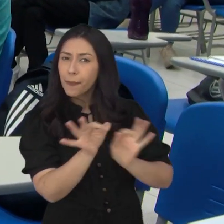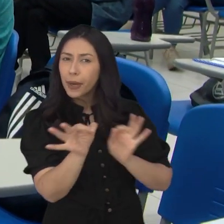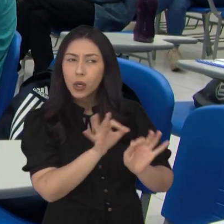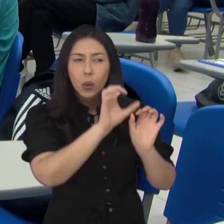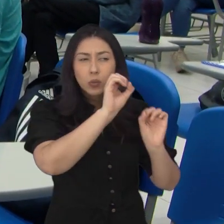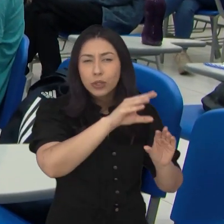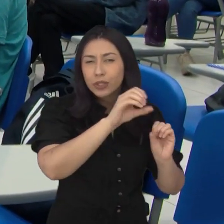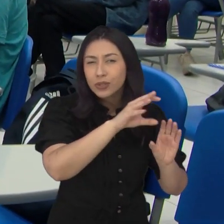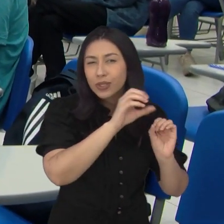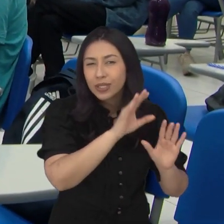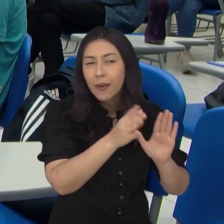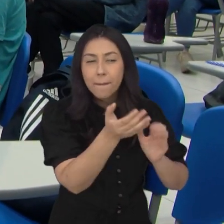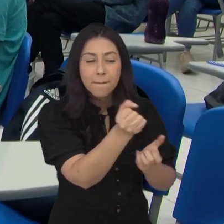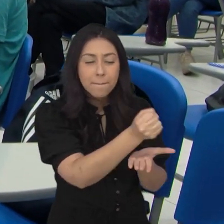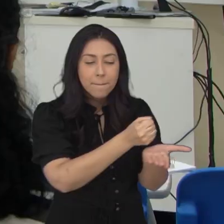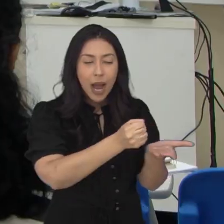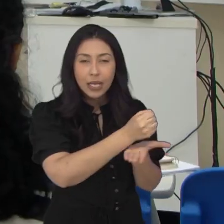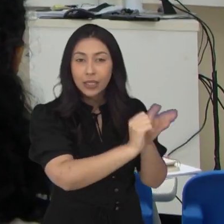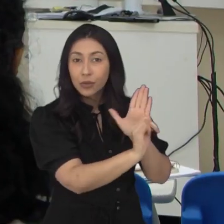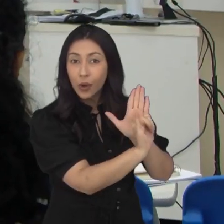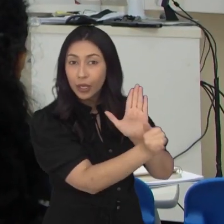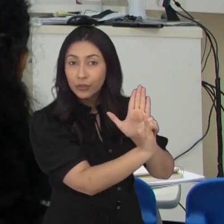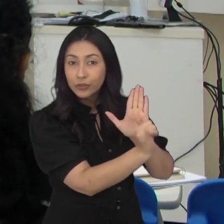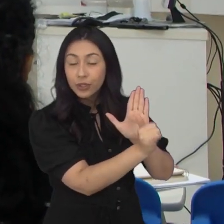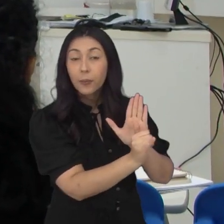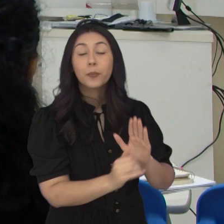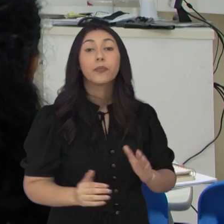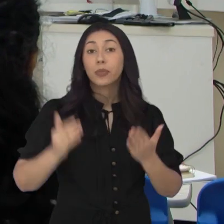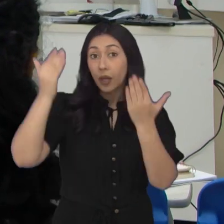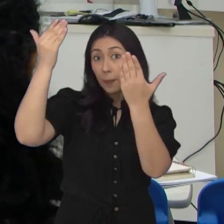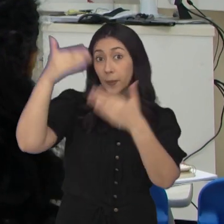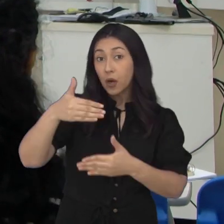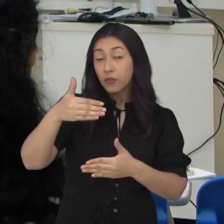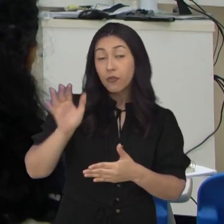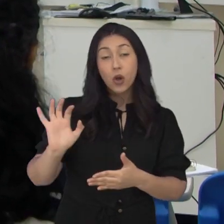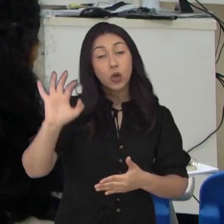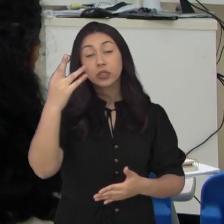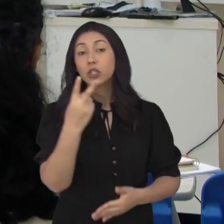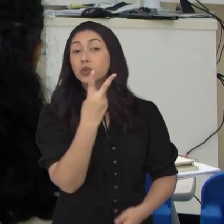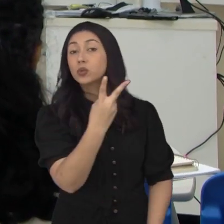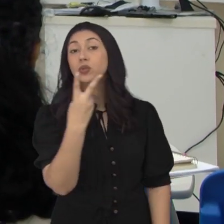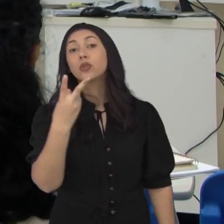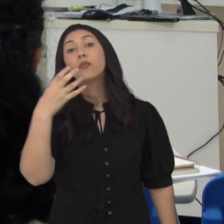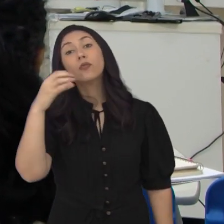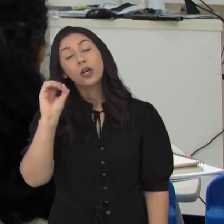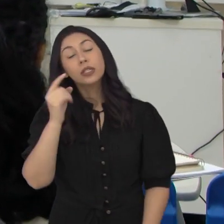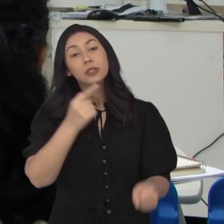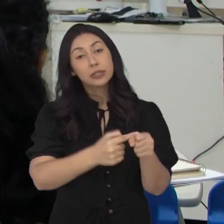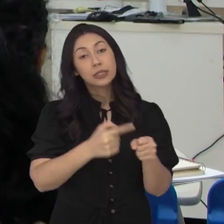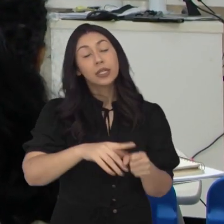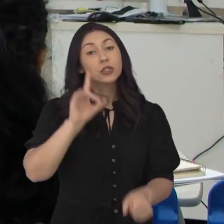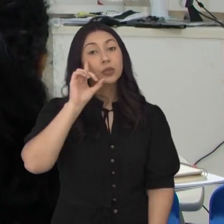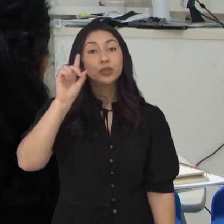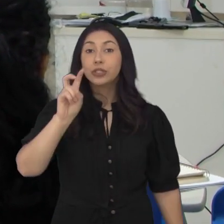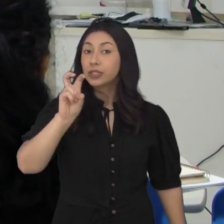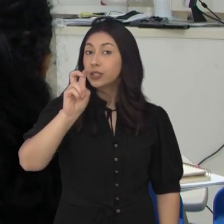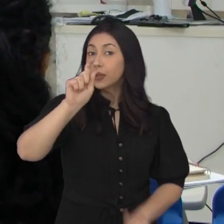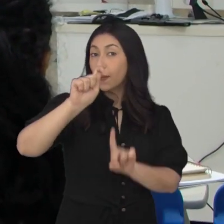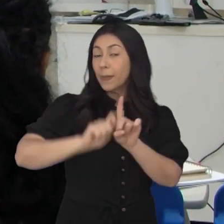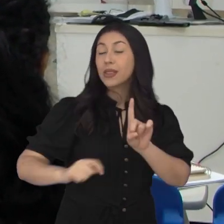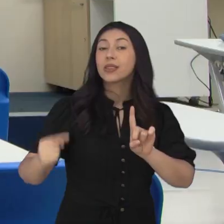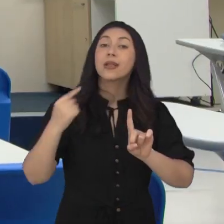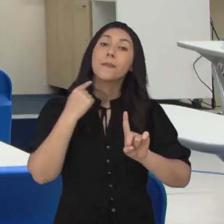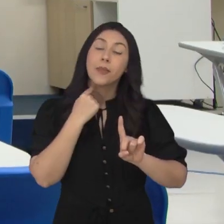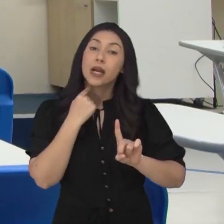aulas com base nos editais. A aplicação da prova acontece em 220 cidades do país no dia 5 de